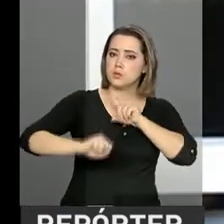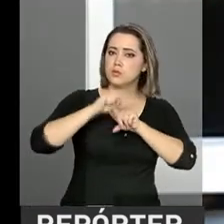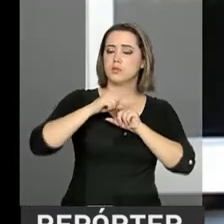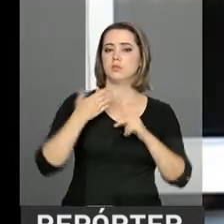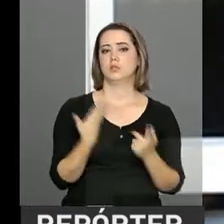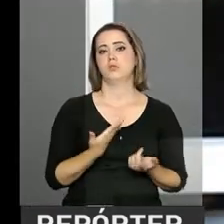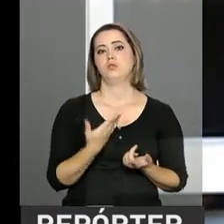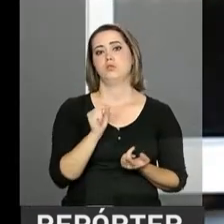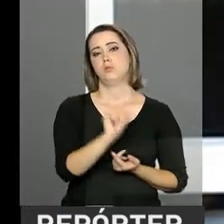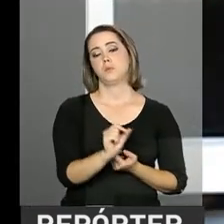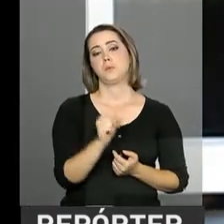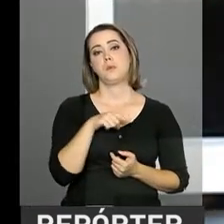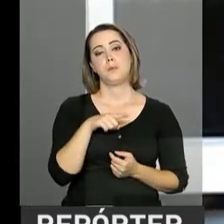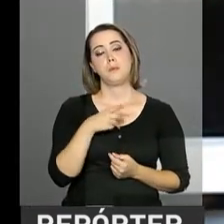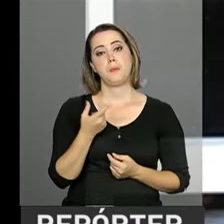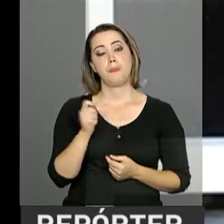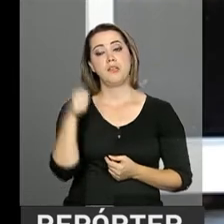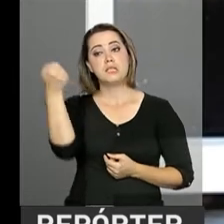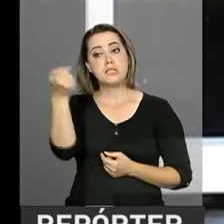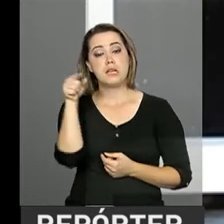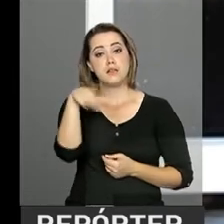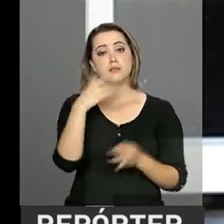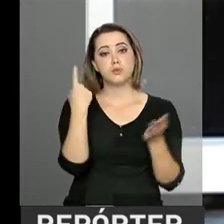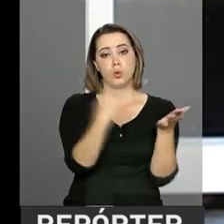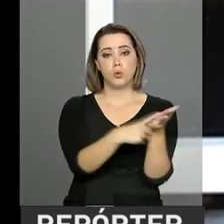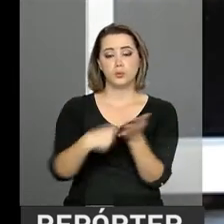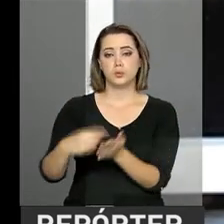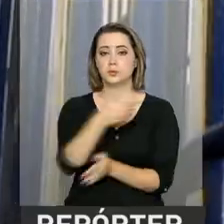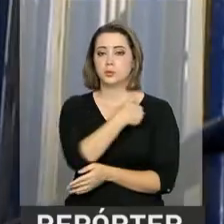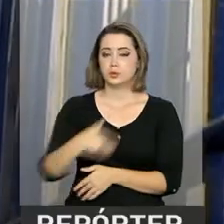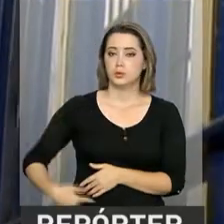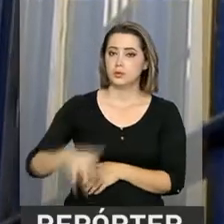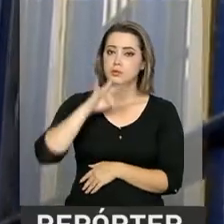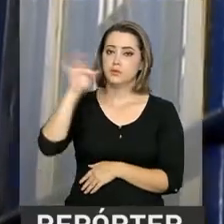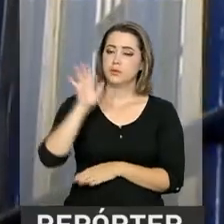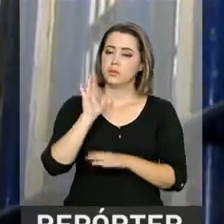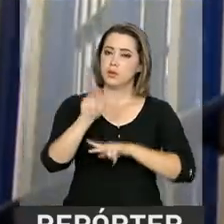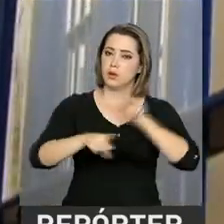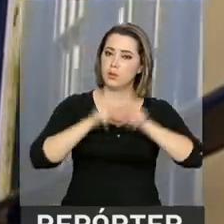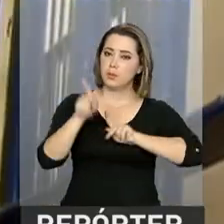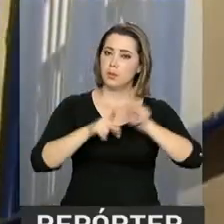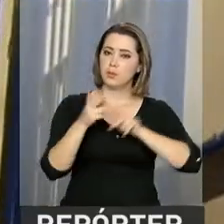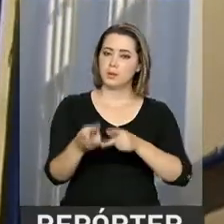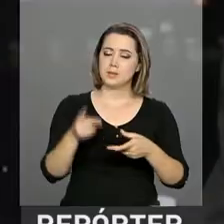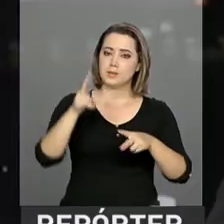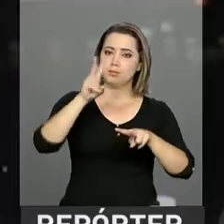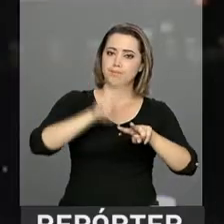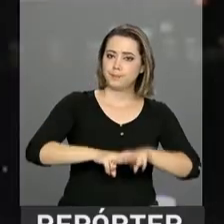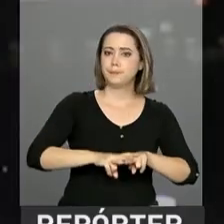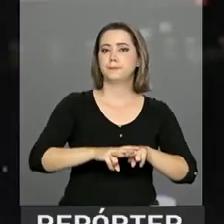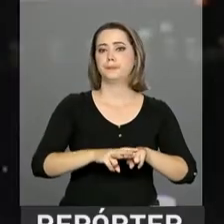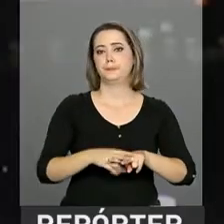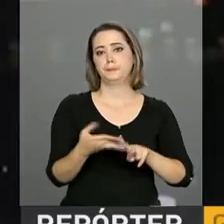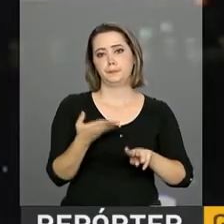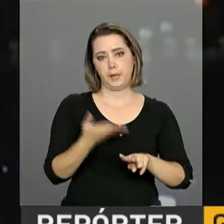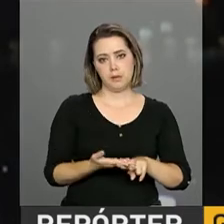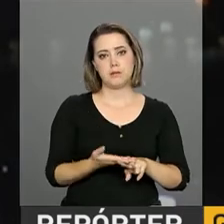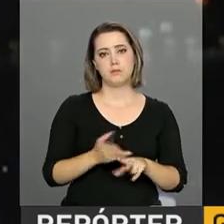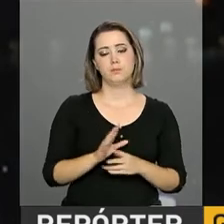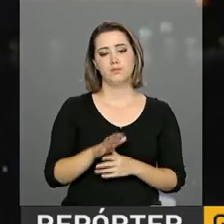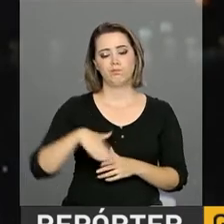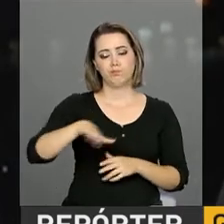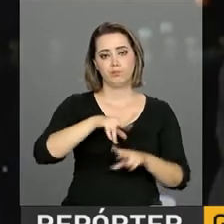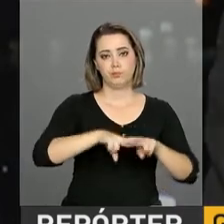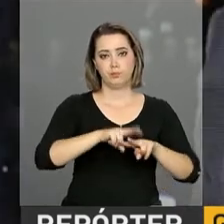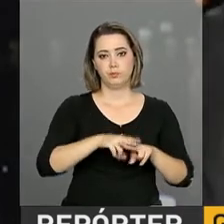Gilmar Mendes, a iniciativa sinaliza o compromisso do governo federal com a população encarcerada. É sem dúvida um importante passo